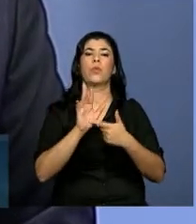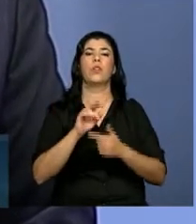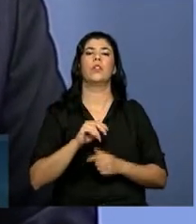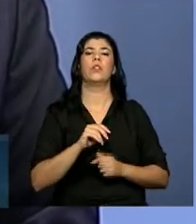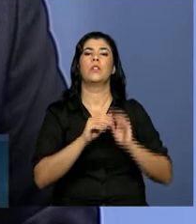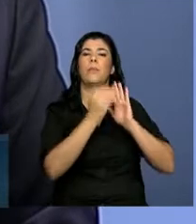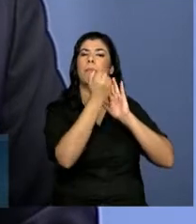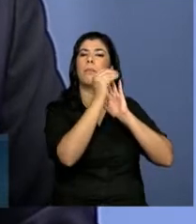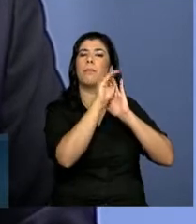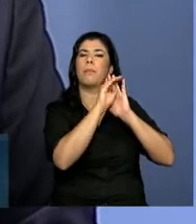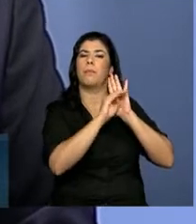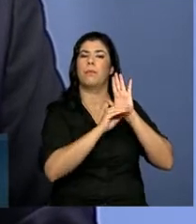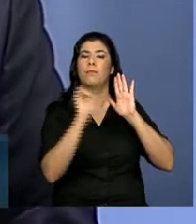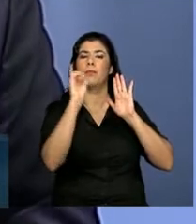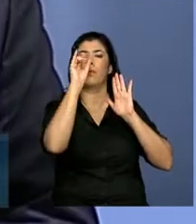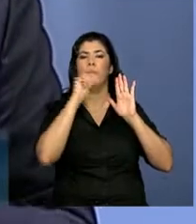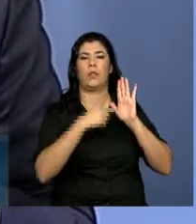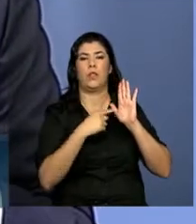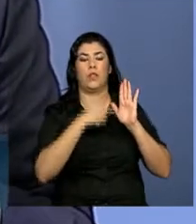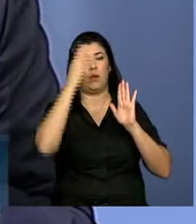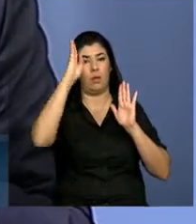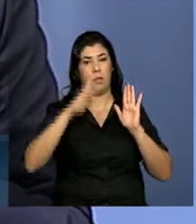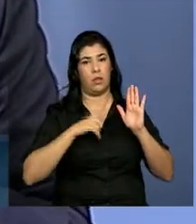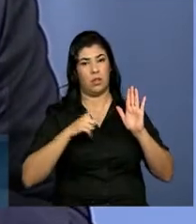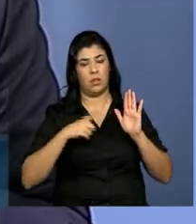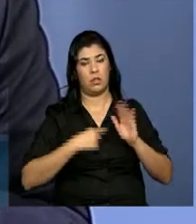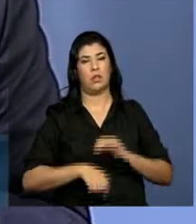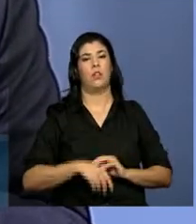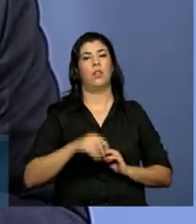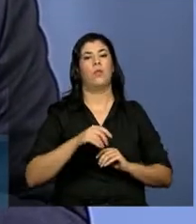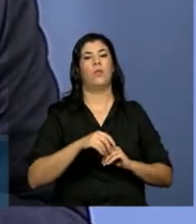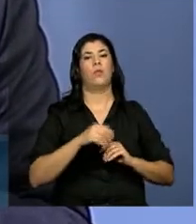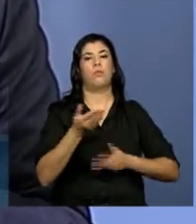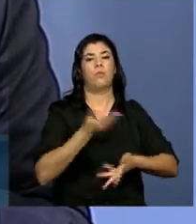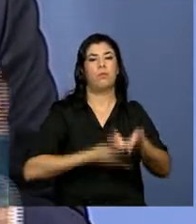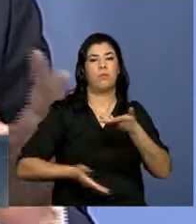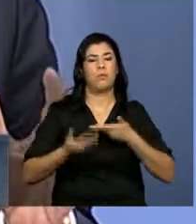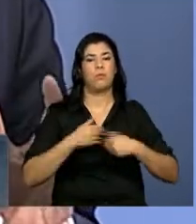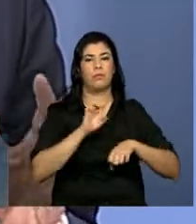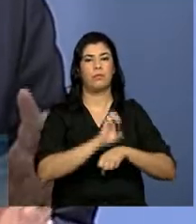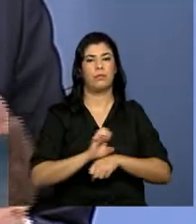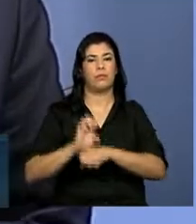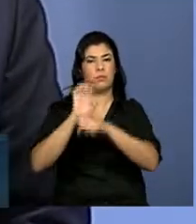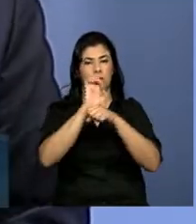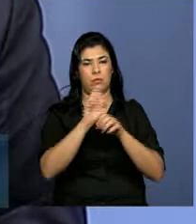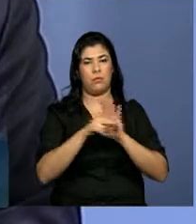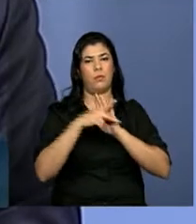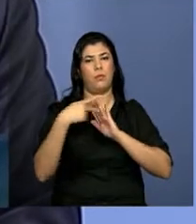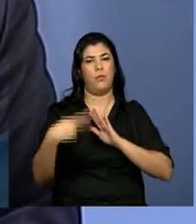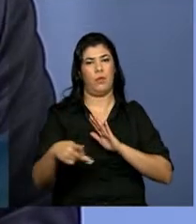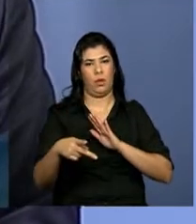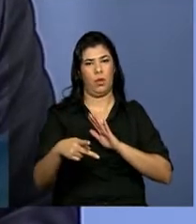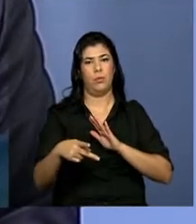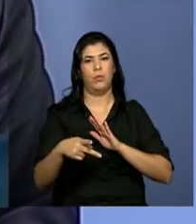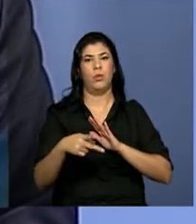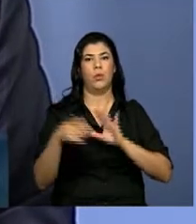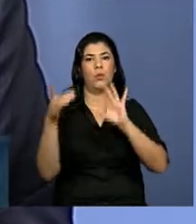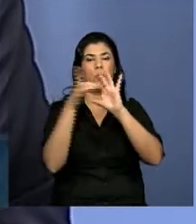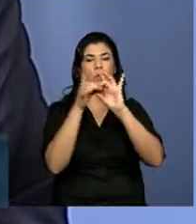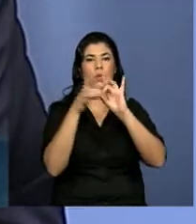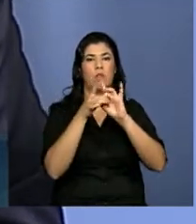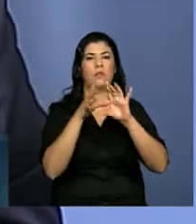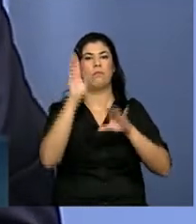pontos. que o Brasil criou uma espécie de programa de Estado e não de governo nessa área, definindo